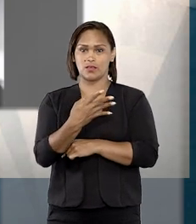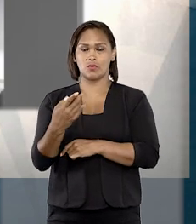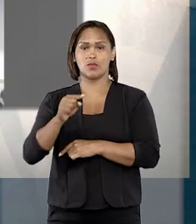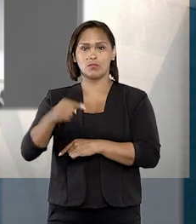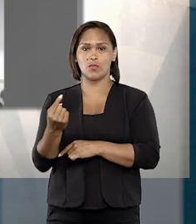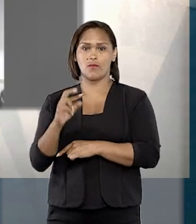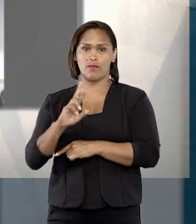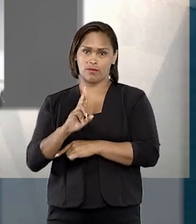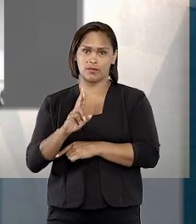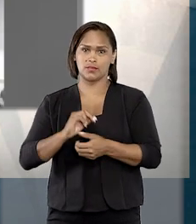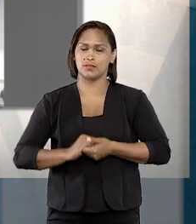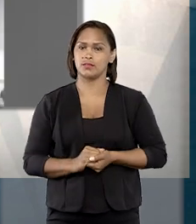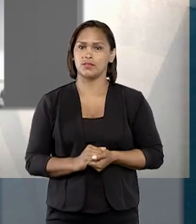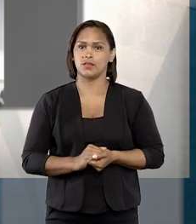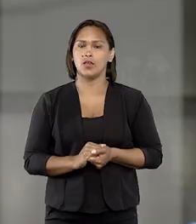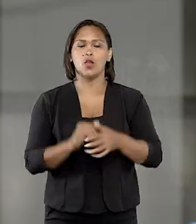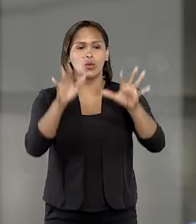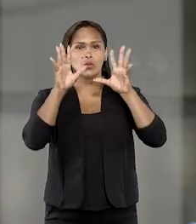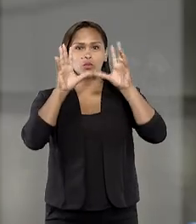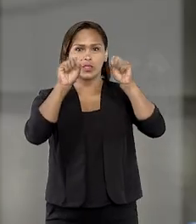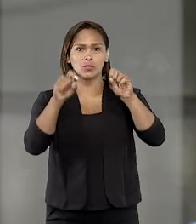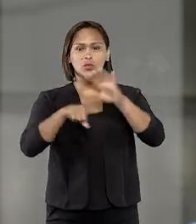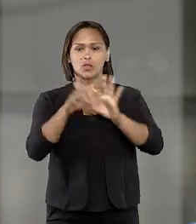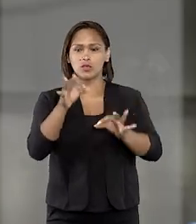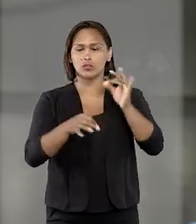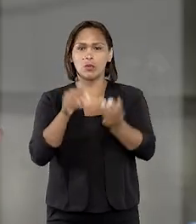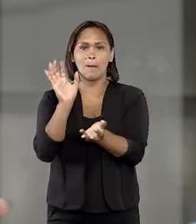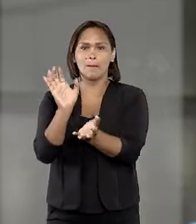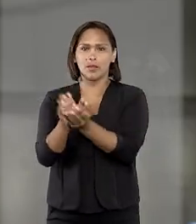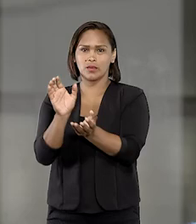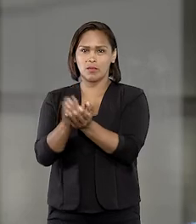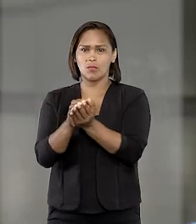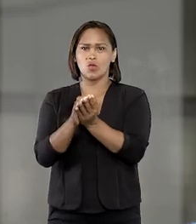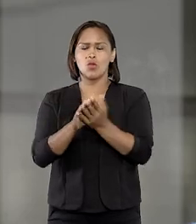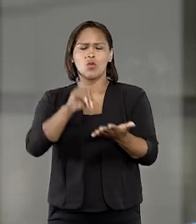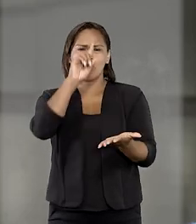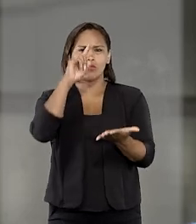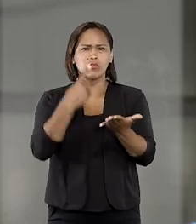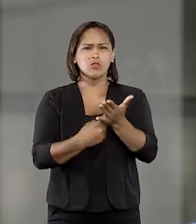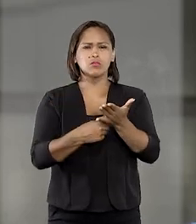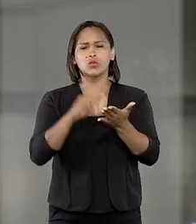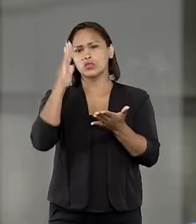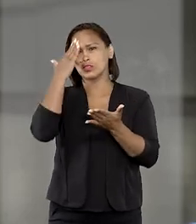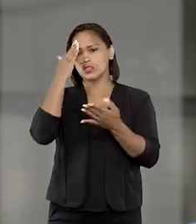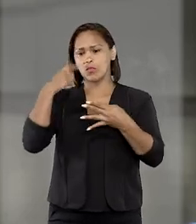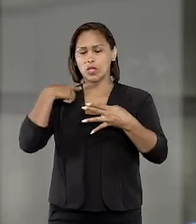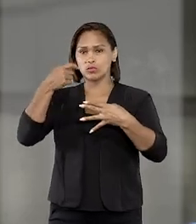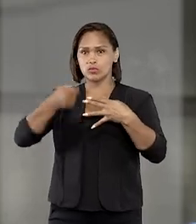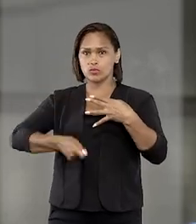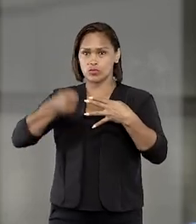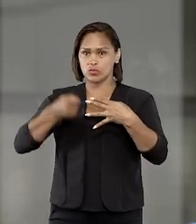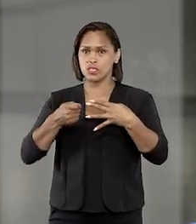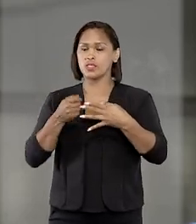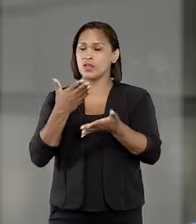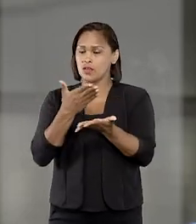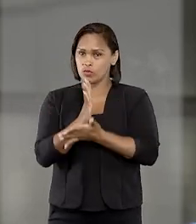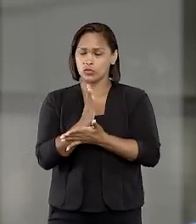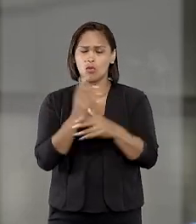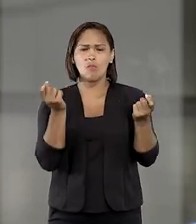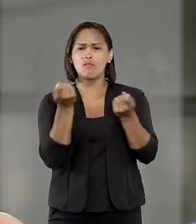174 mil. O Tribunal de Justiça de Pernambuco, confirmando o entendimento do juízo de execução,